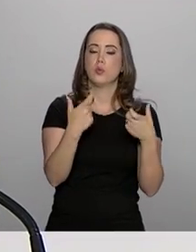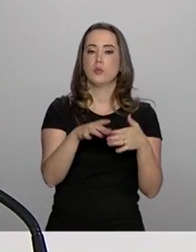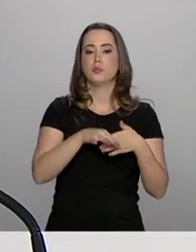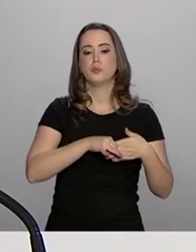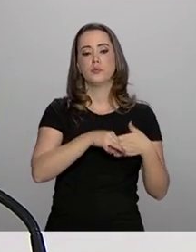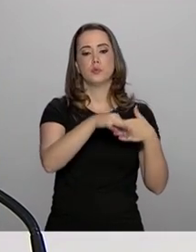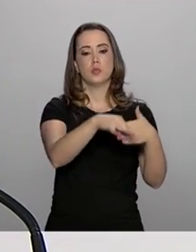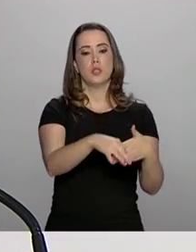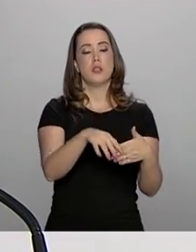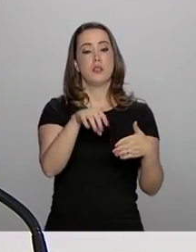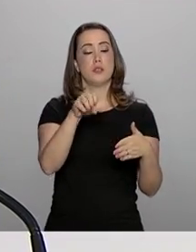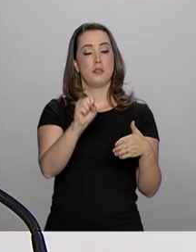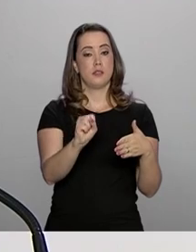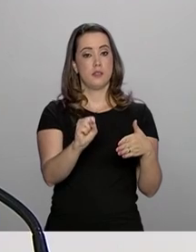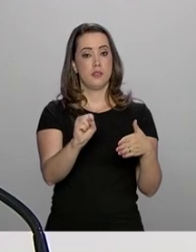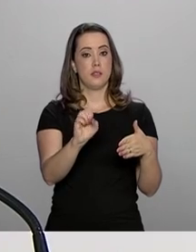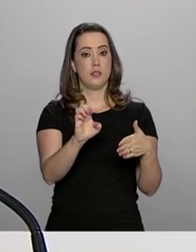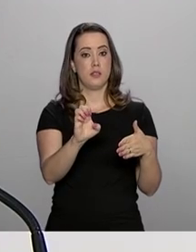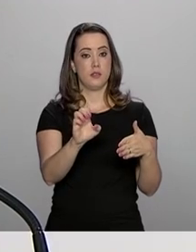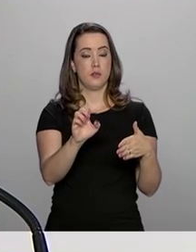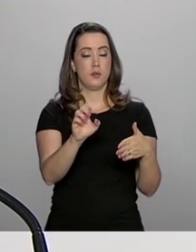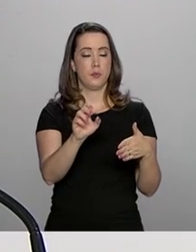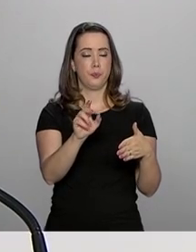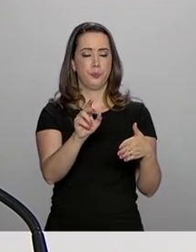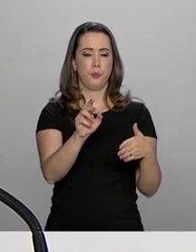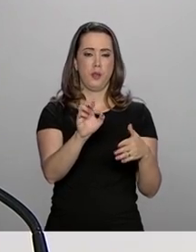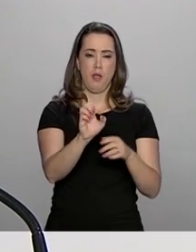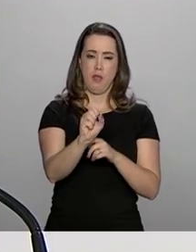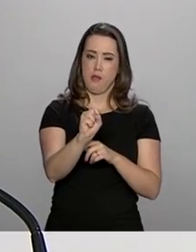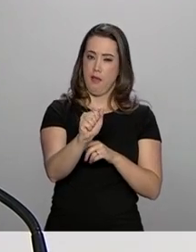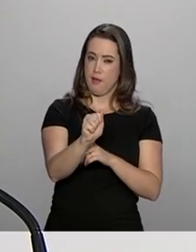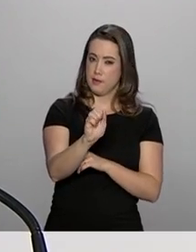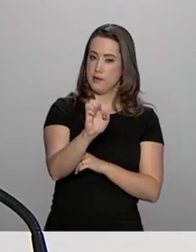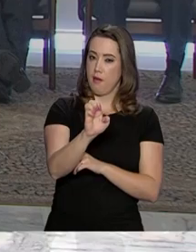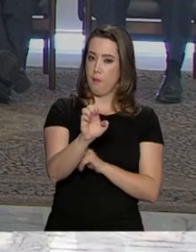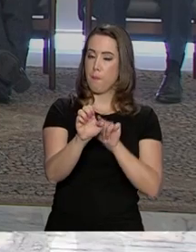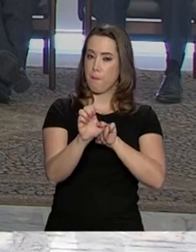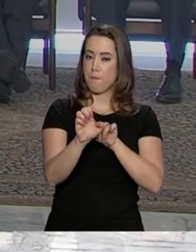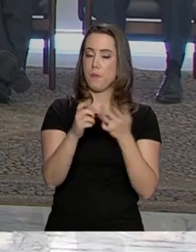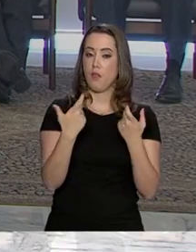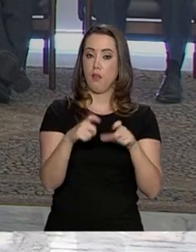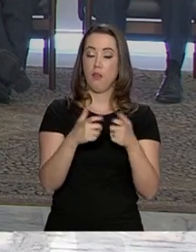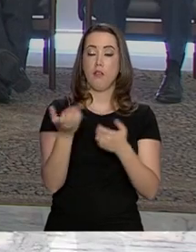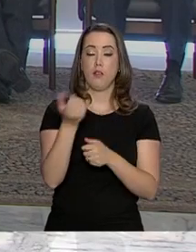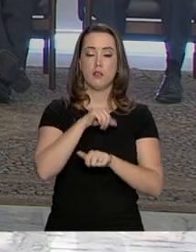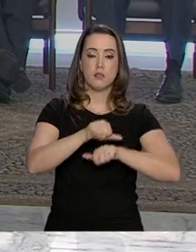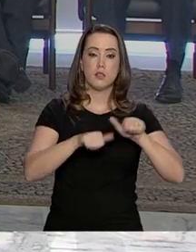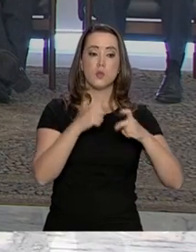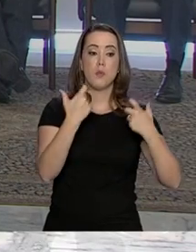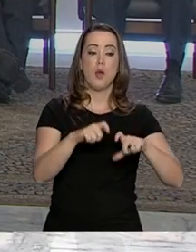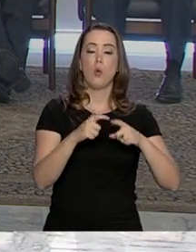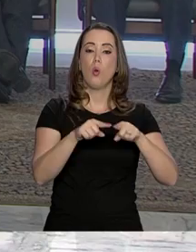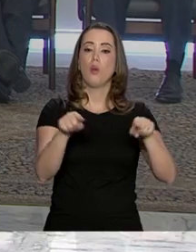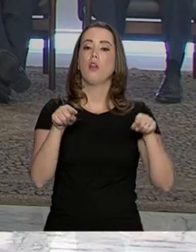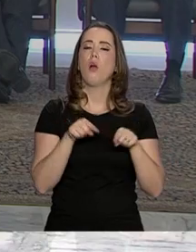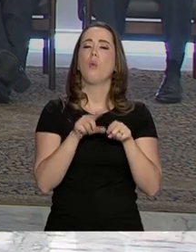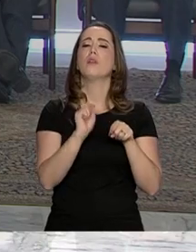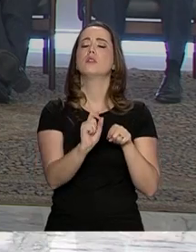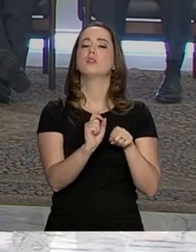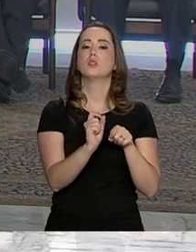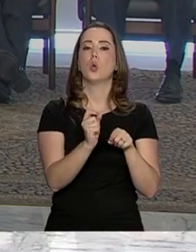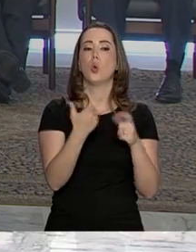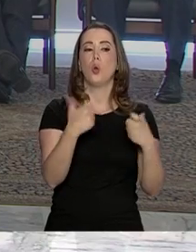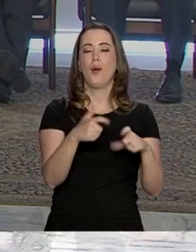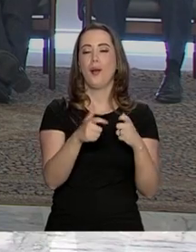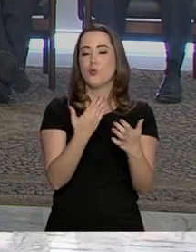Especial de Assuntos Estratégicos da Presidência da República e afirma que quer transformar a SAI num polo de